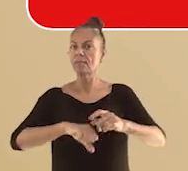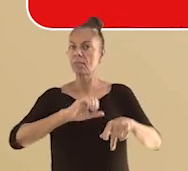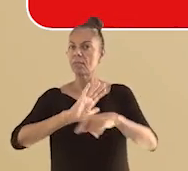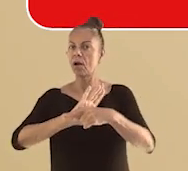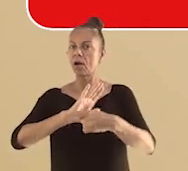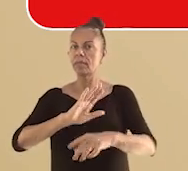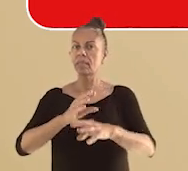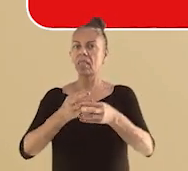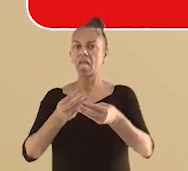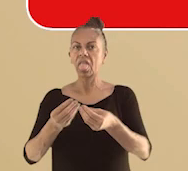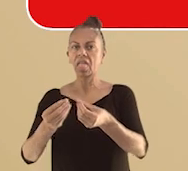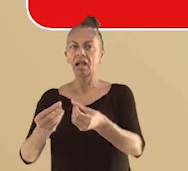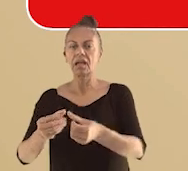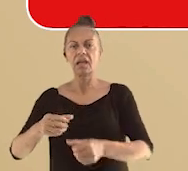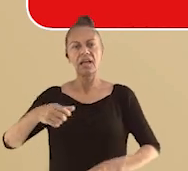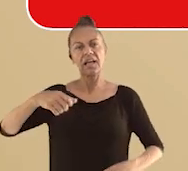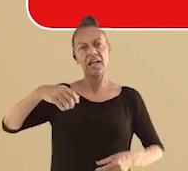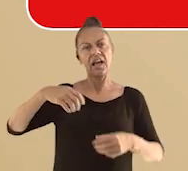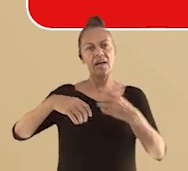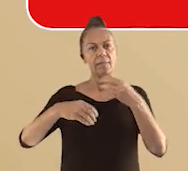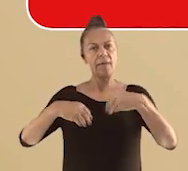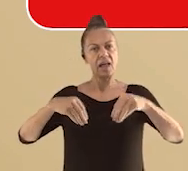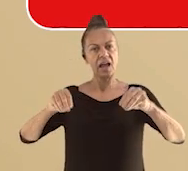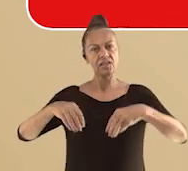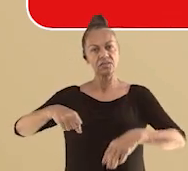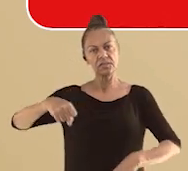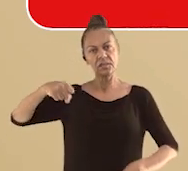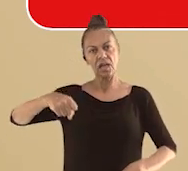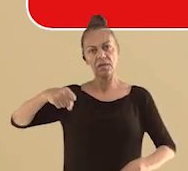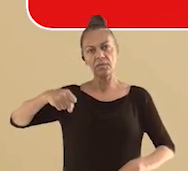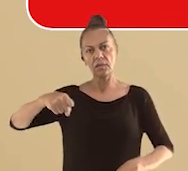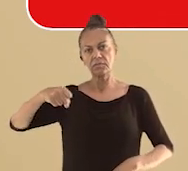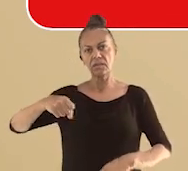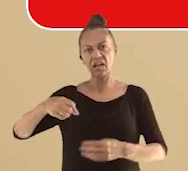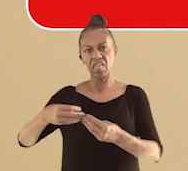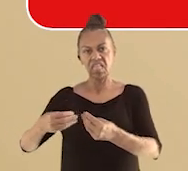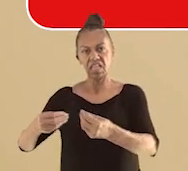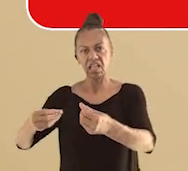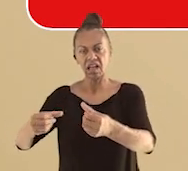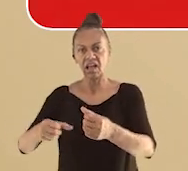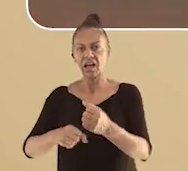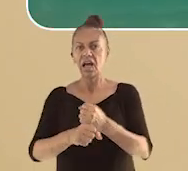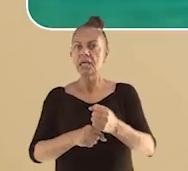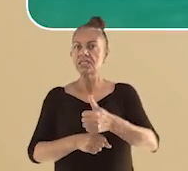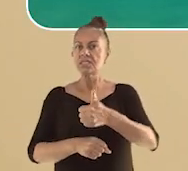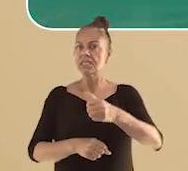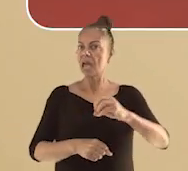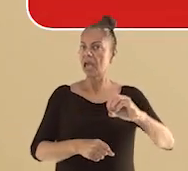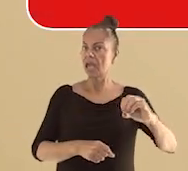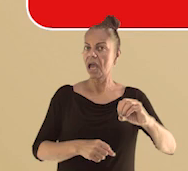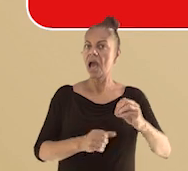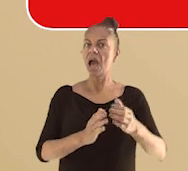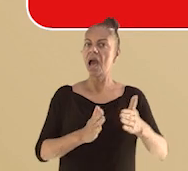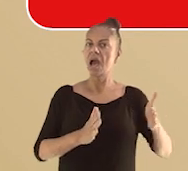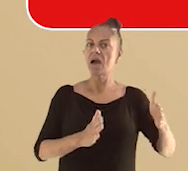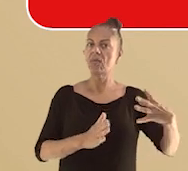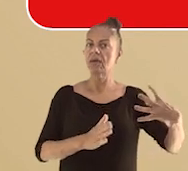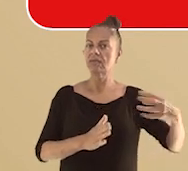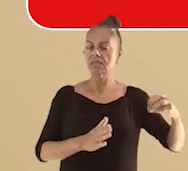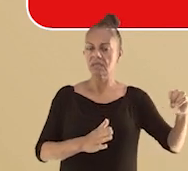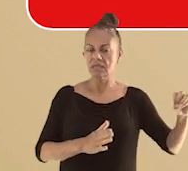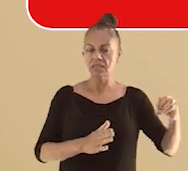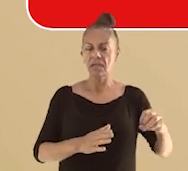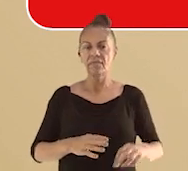As sacolas plásticas demoram de 100 a 400 anos. As garrafas plásticas